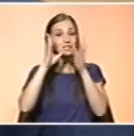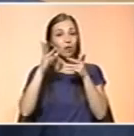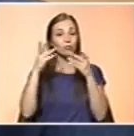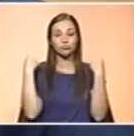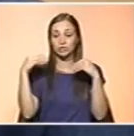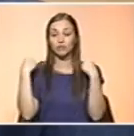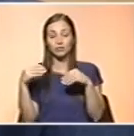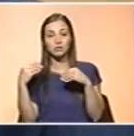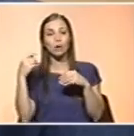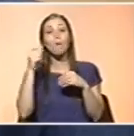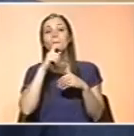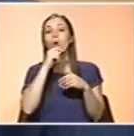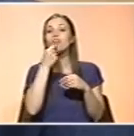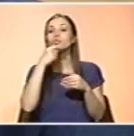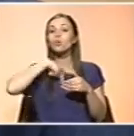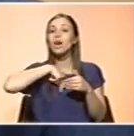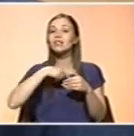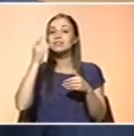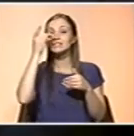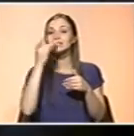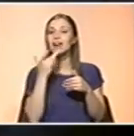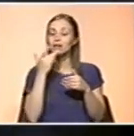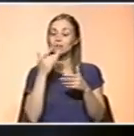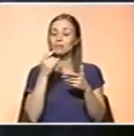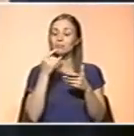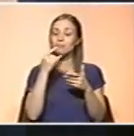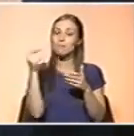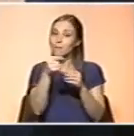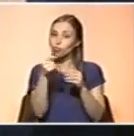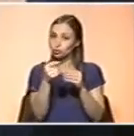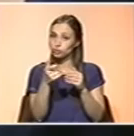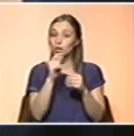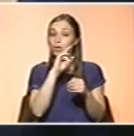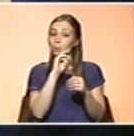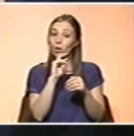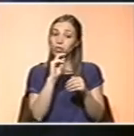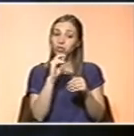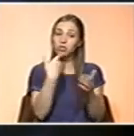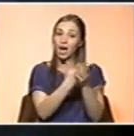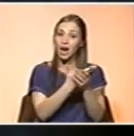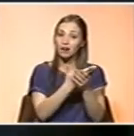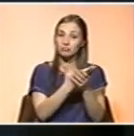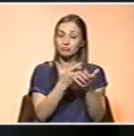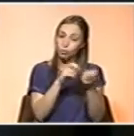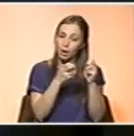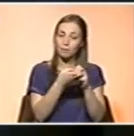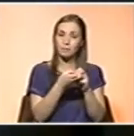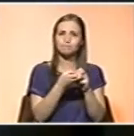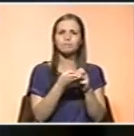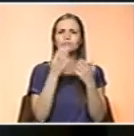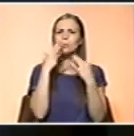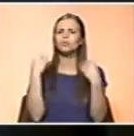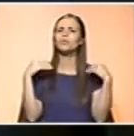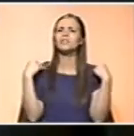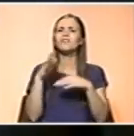baixa de glicose no sangue. Pode. E, portanto, pode provocar uma crise. E, portanto, essas crianças geralmente fazem educação física ou não